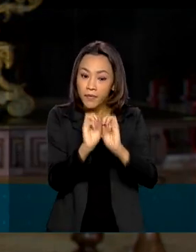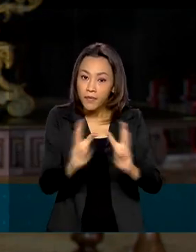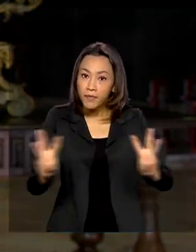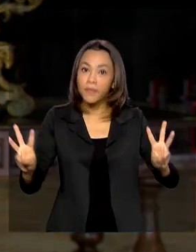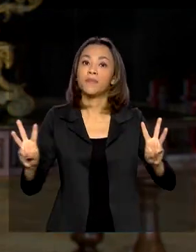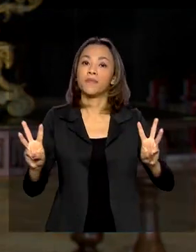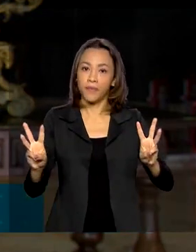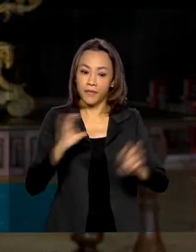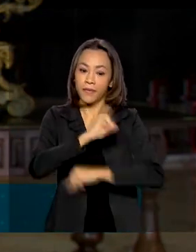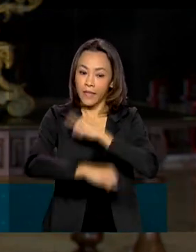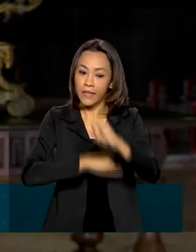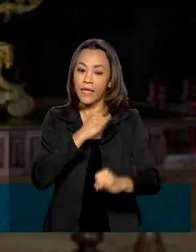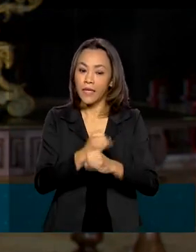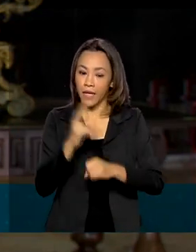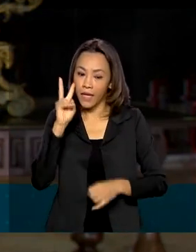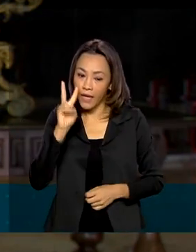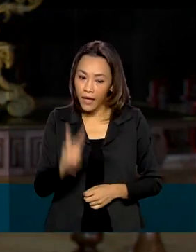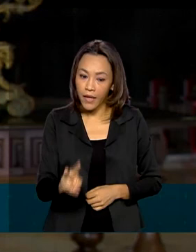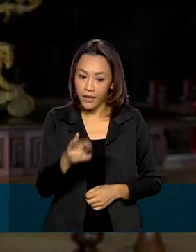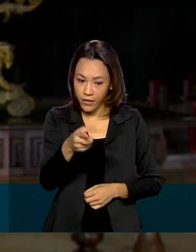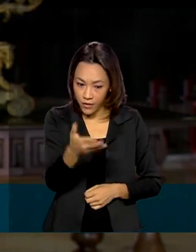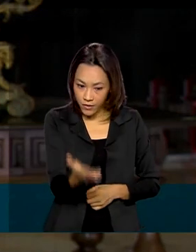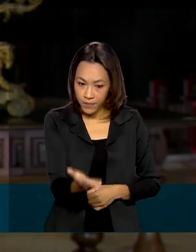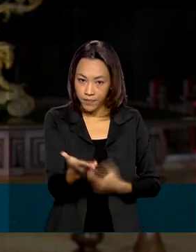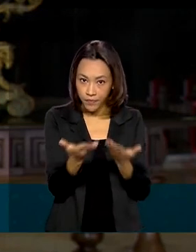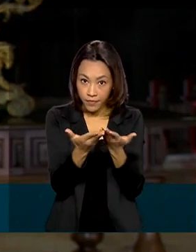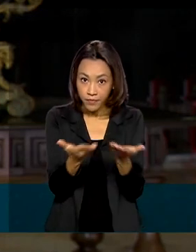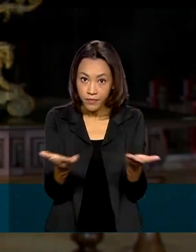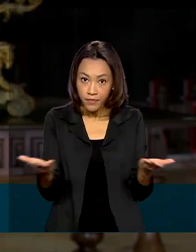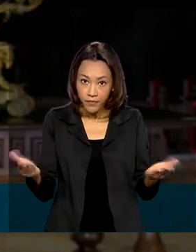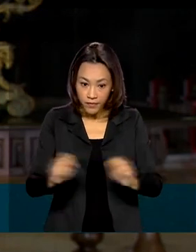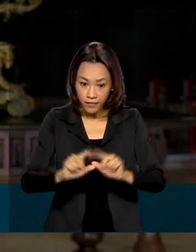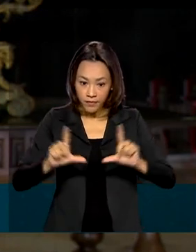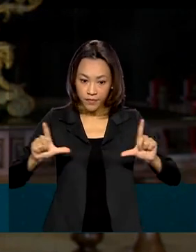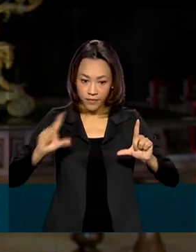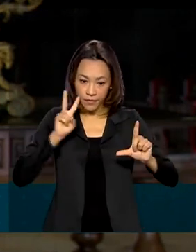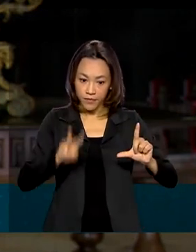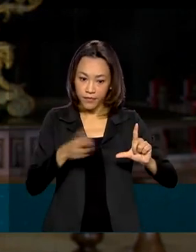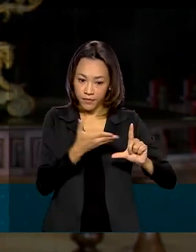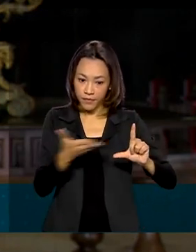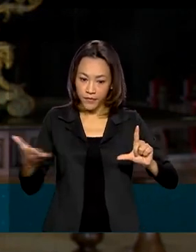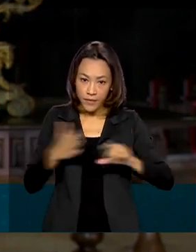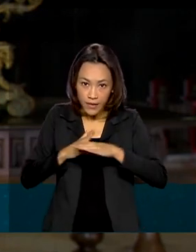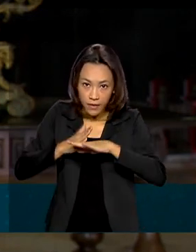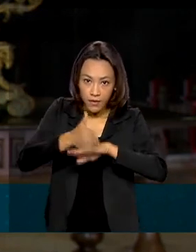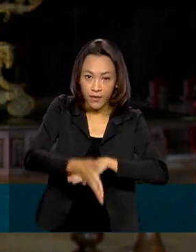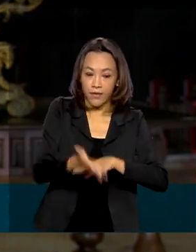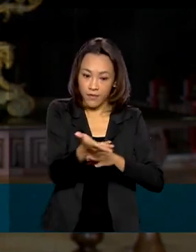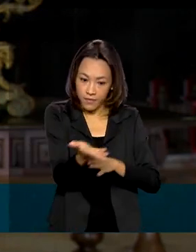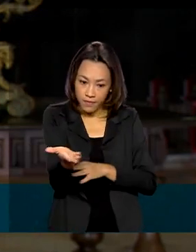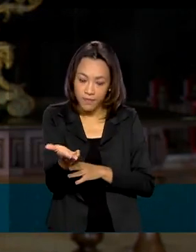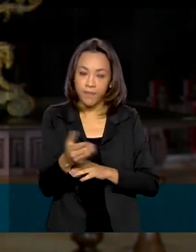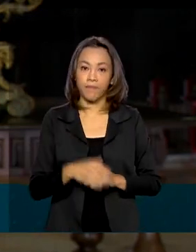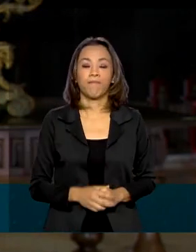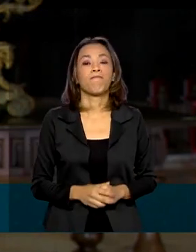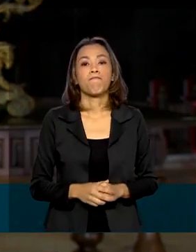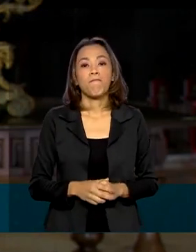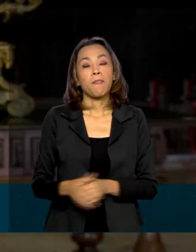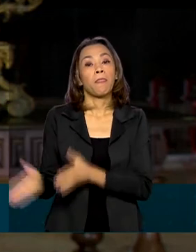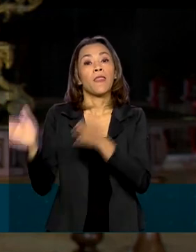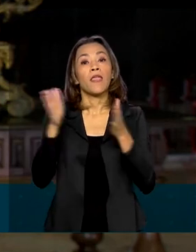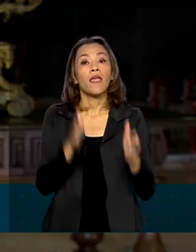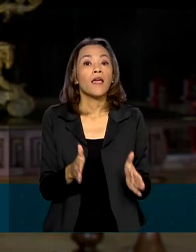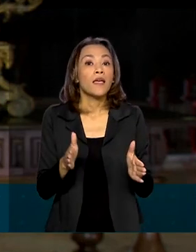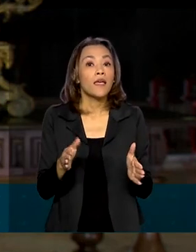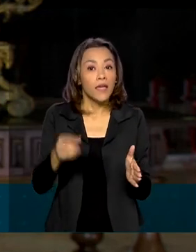participante na internet. O link é enem.inep.gov.br barra participante. E no caso